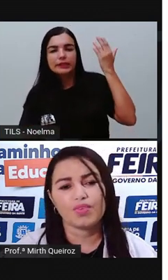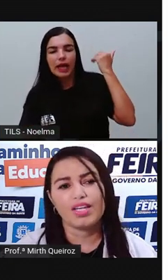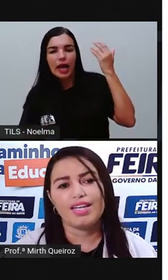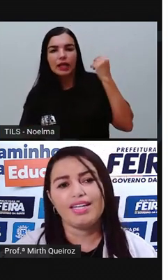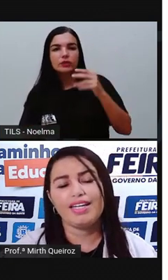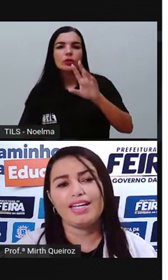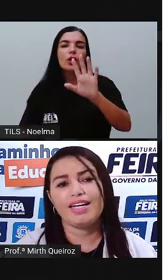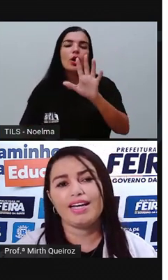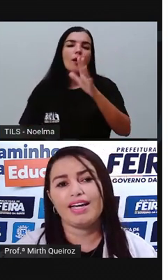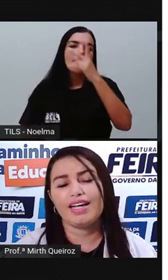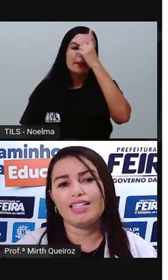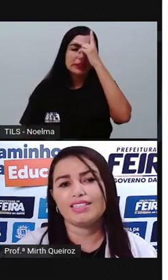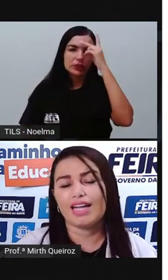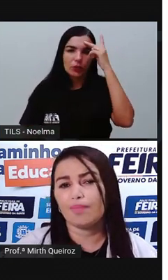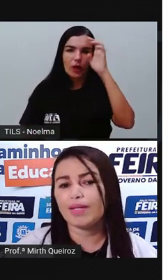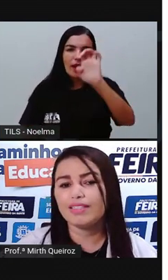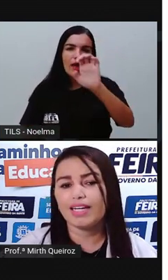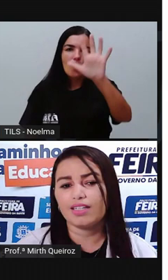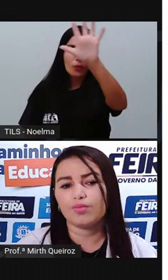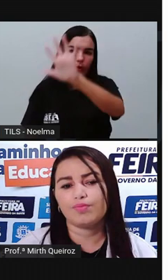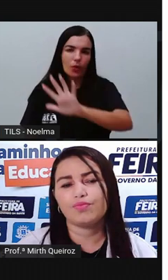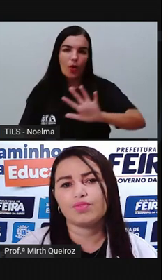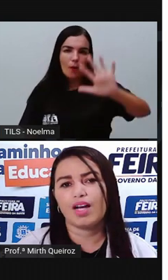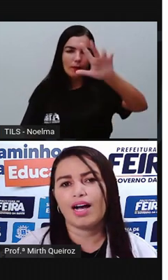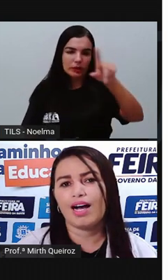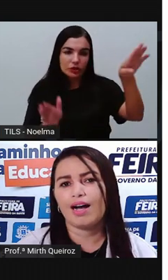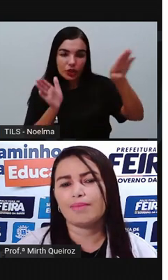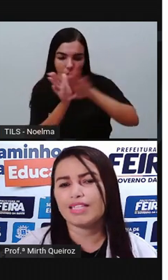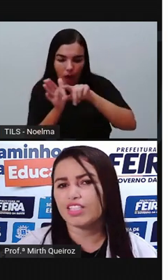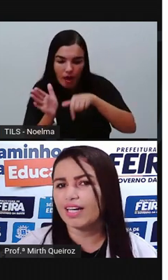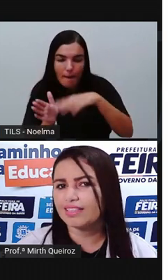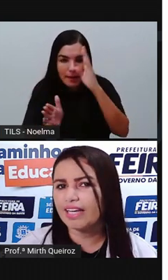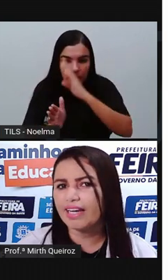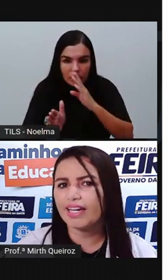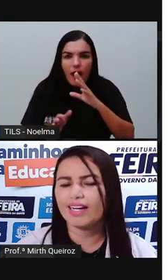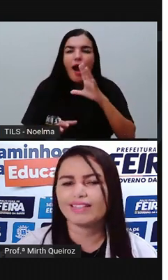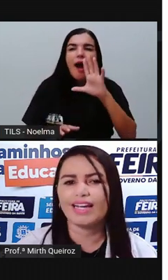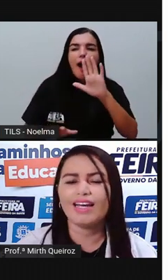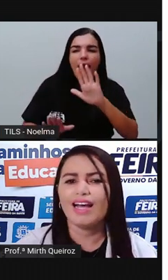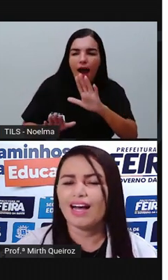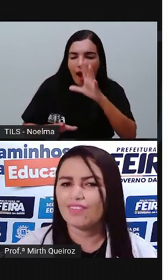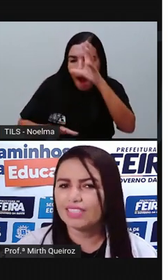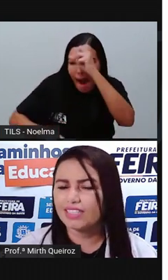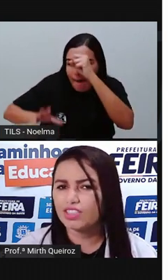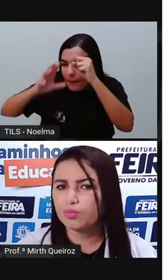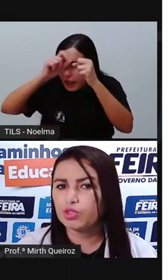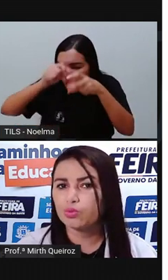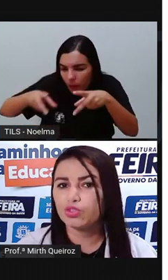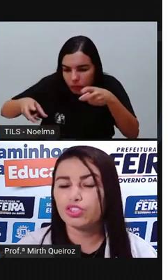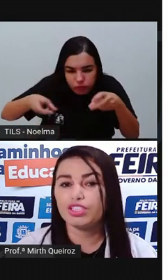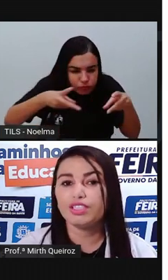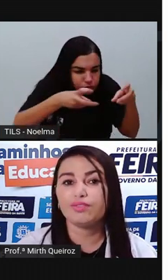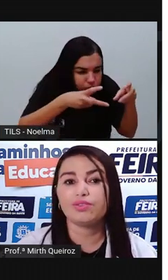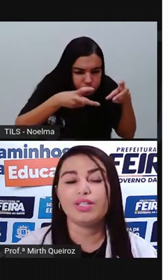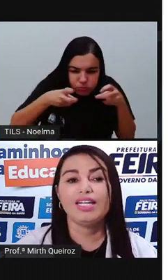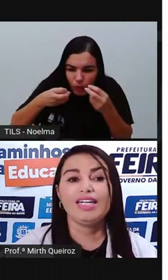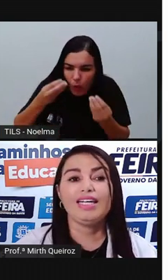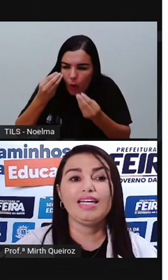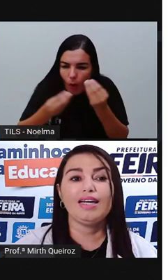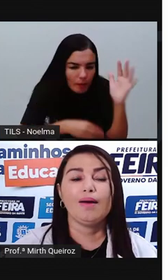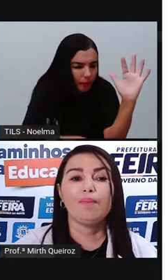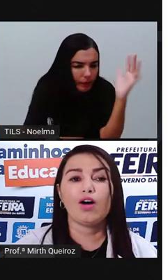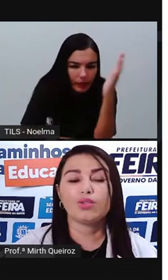e eles aprenderam a manejar a terra, né? A fazer esse tipo de cultivo,